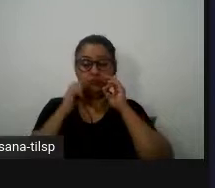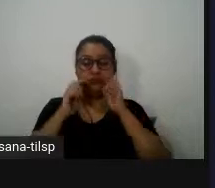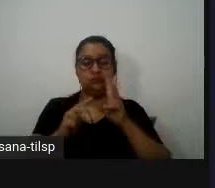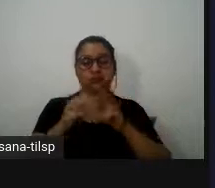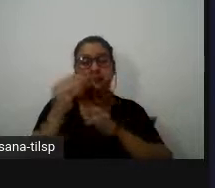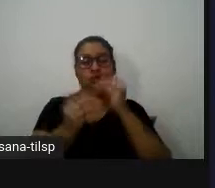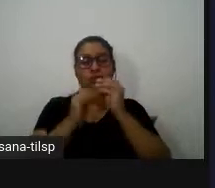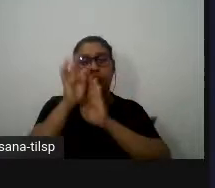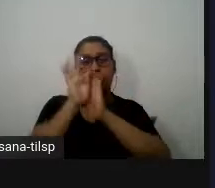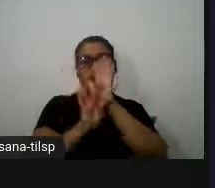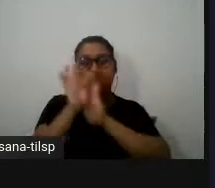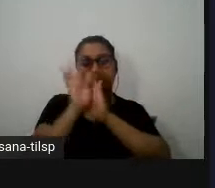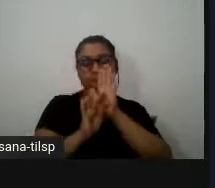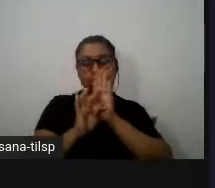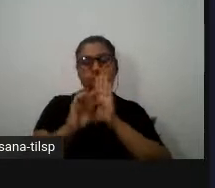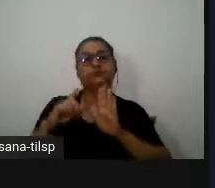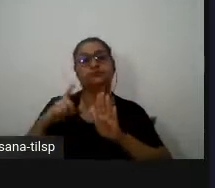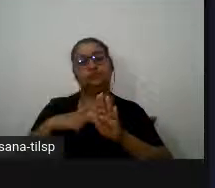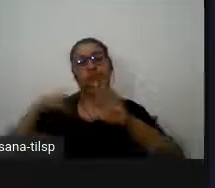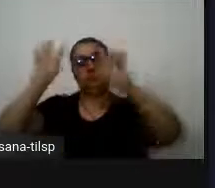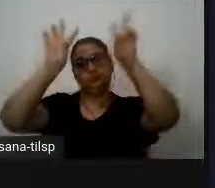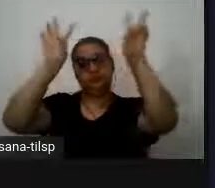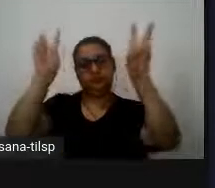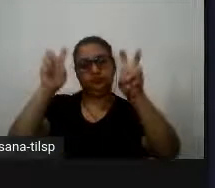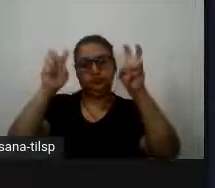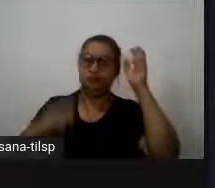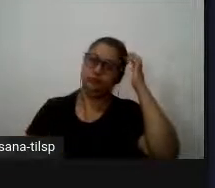que é apresentado no título